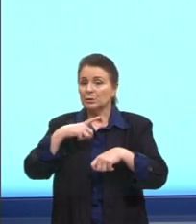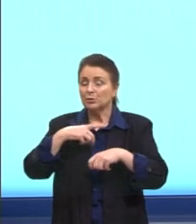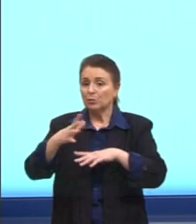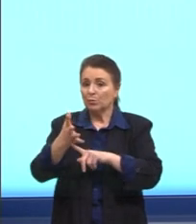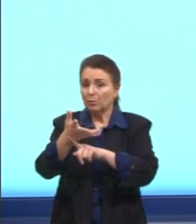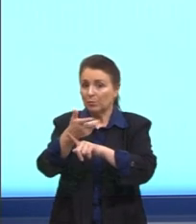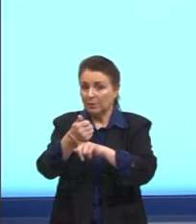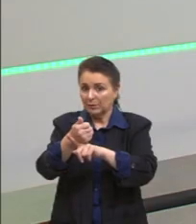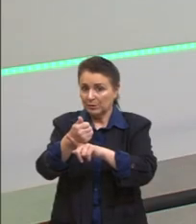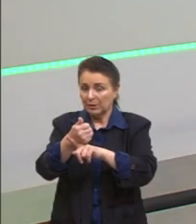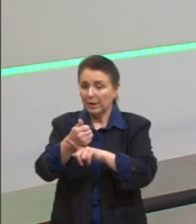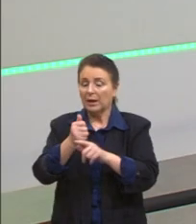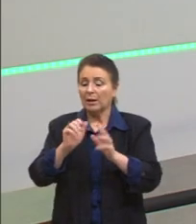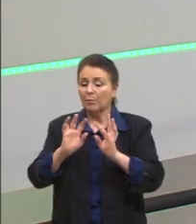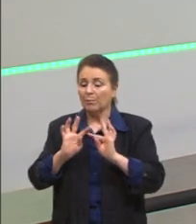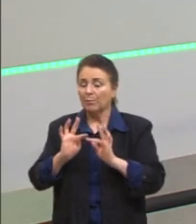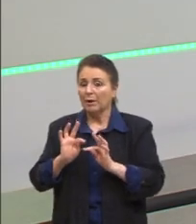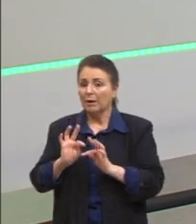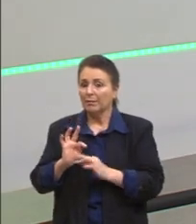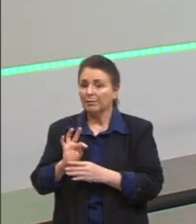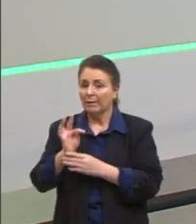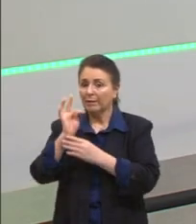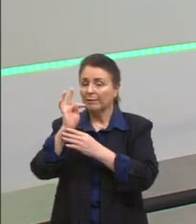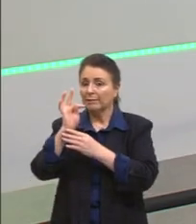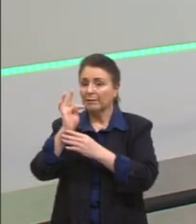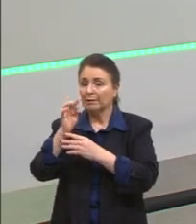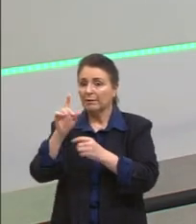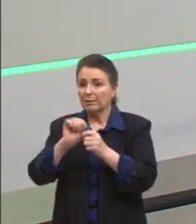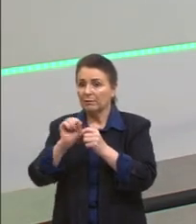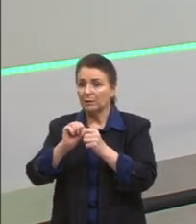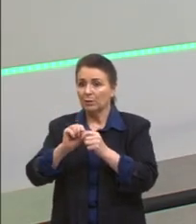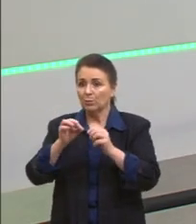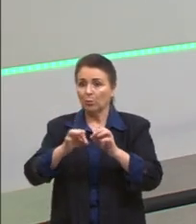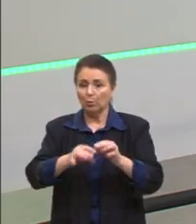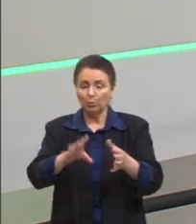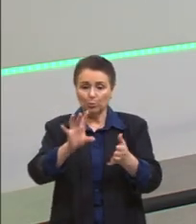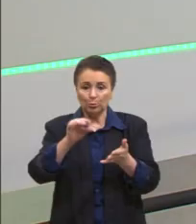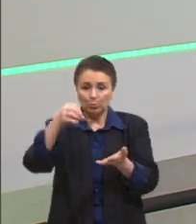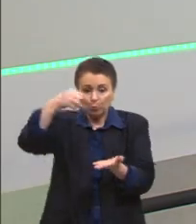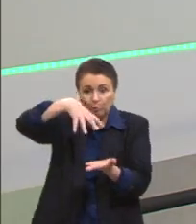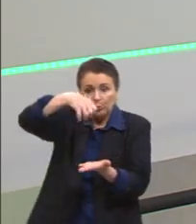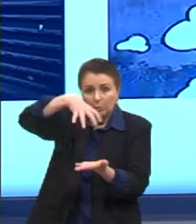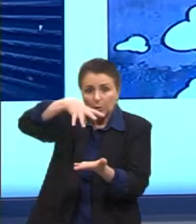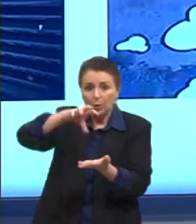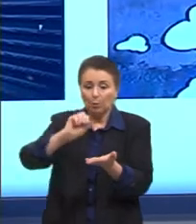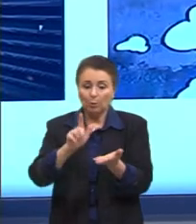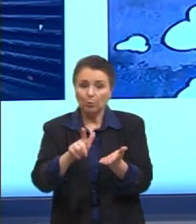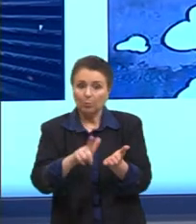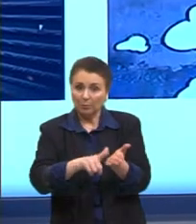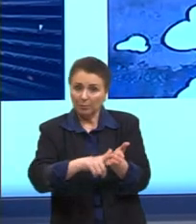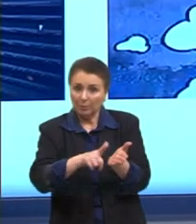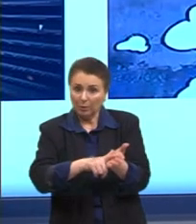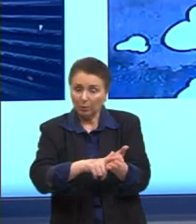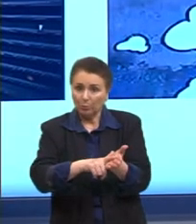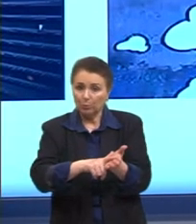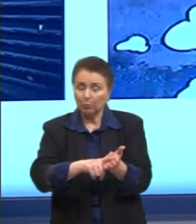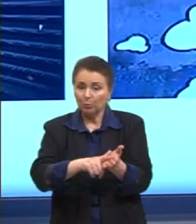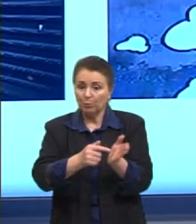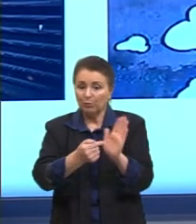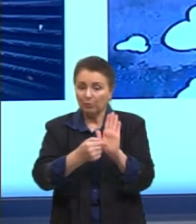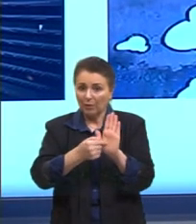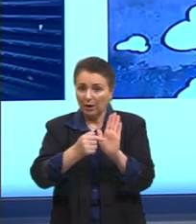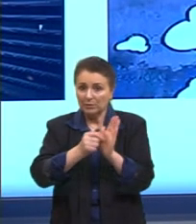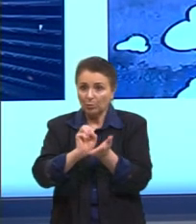Estêncio é essa técnica em que tu recorta, ou numa placa de raio-x, ou no próprio papel, né, a tua mensagem, a tua